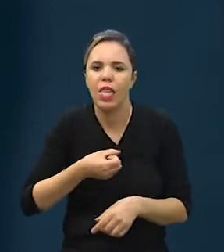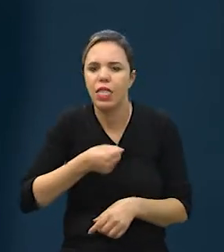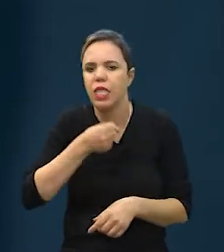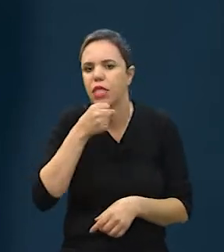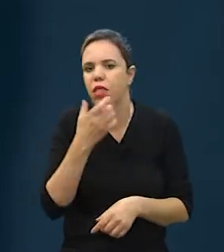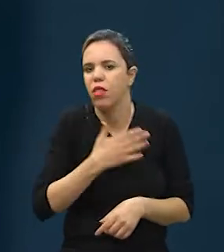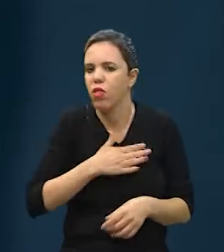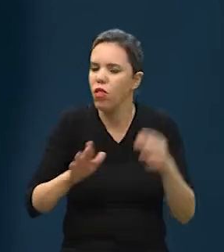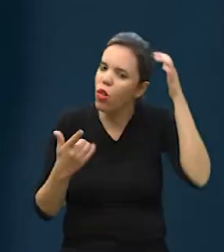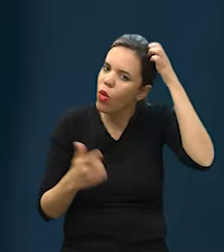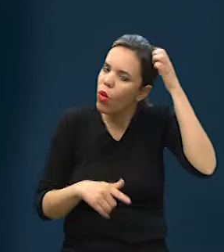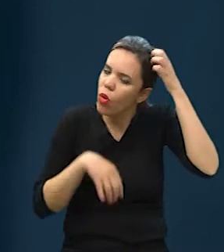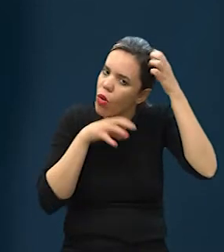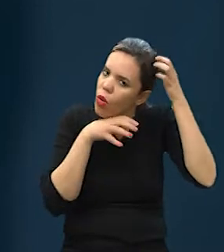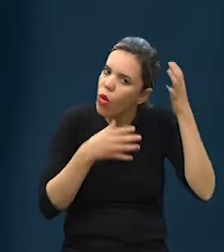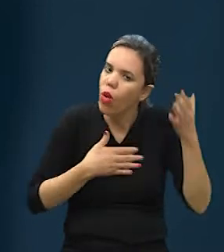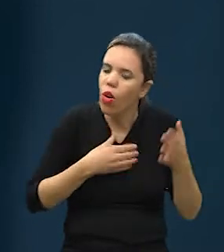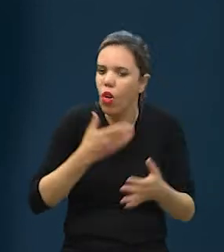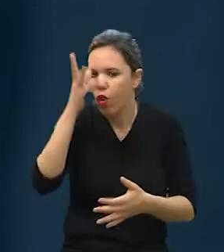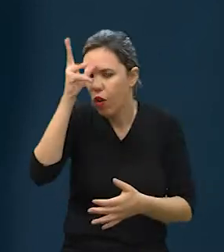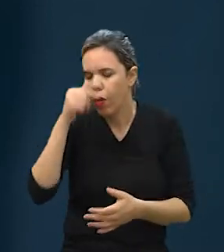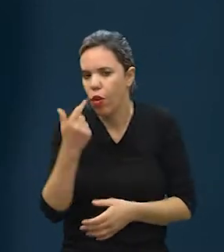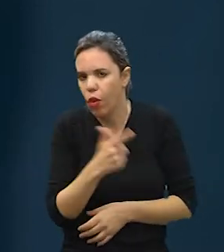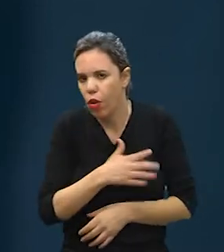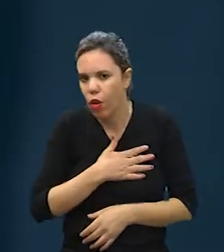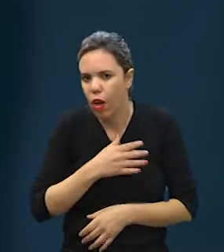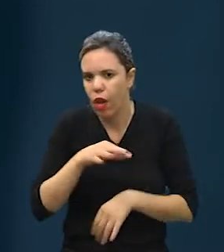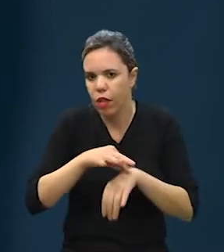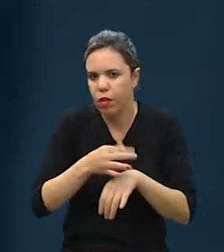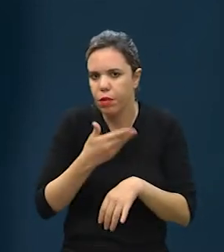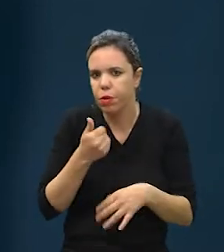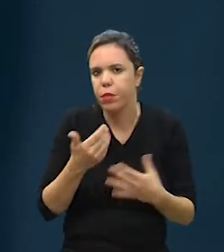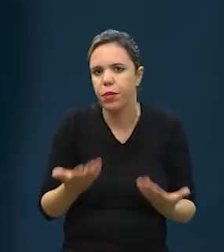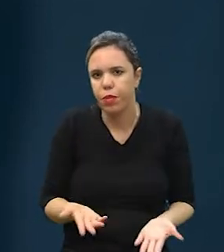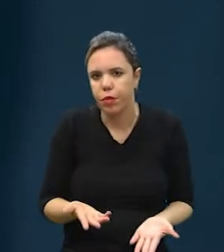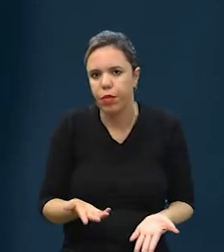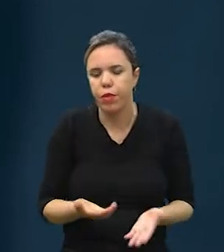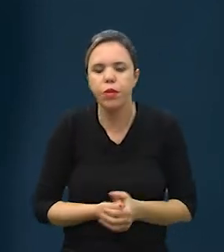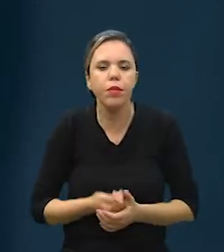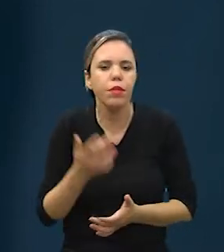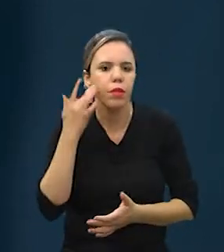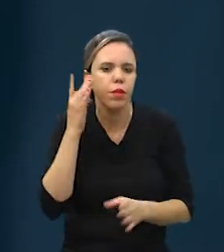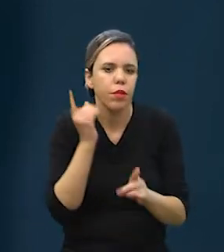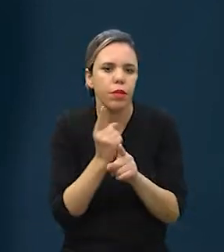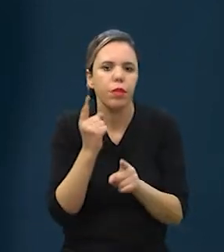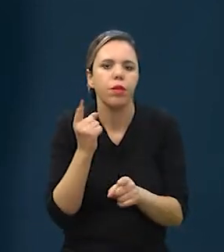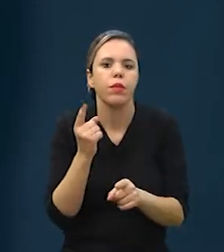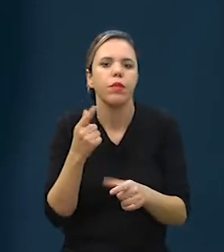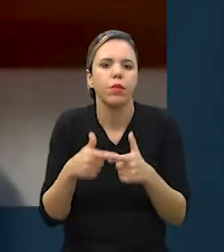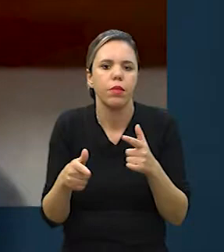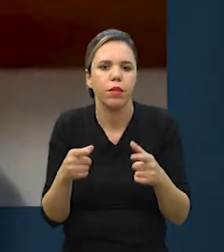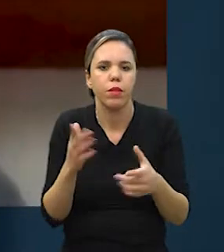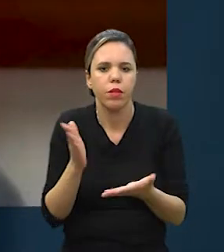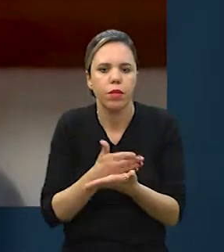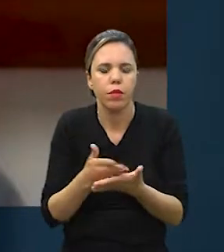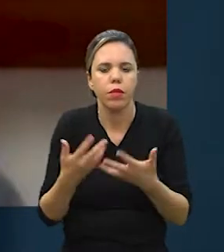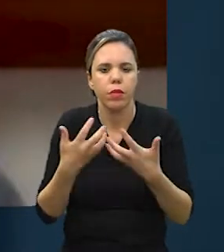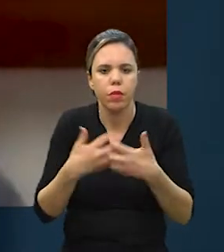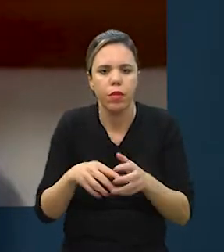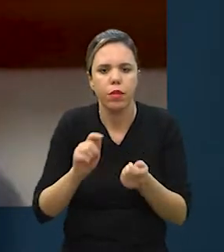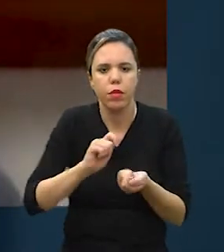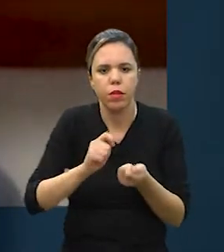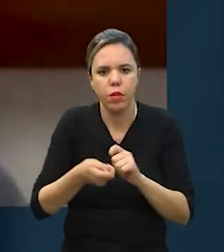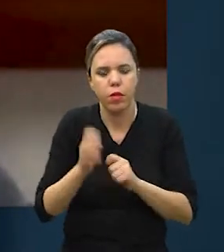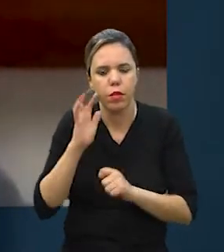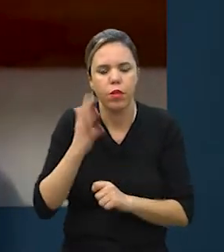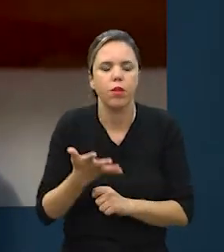de cenoura, tem PET que não gosta, tem PET que gosta de frango, tem PET que prefere carne. Então, nós achamos esse problema e já começamos a